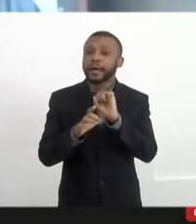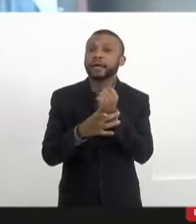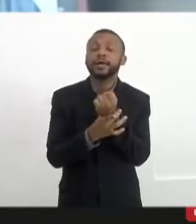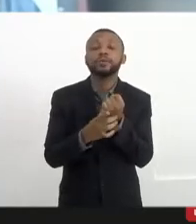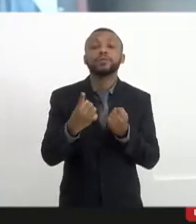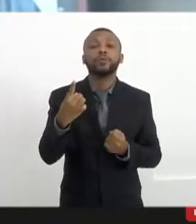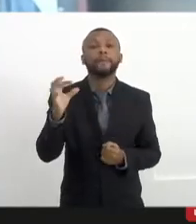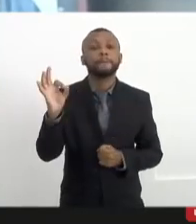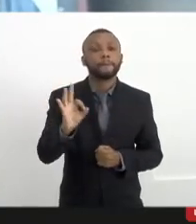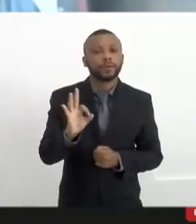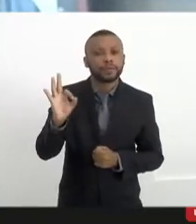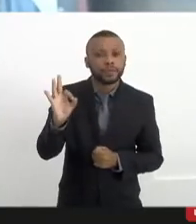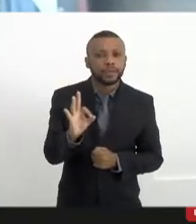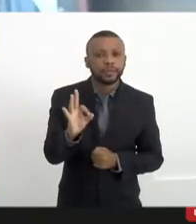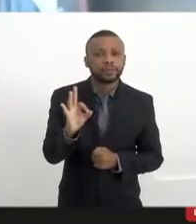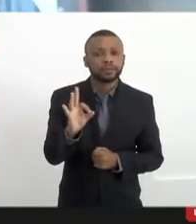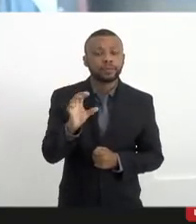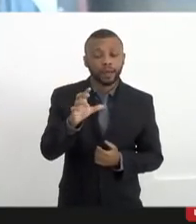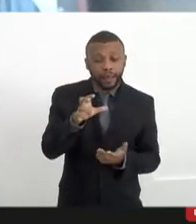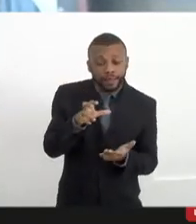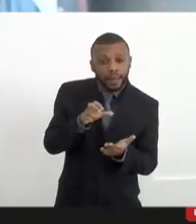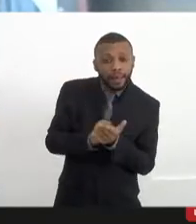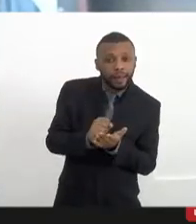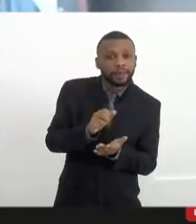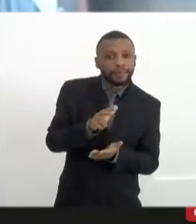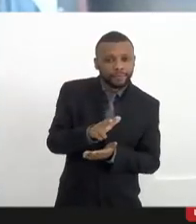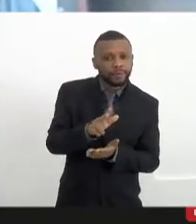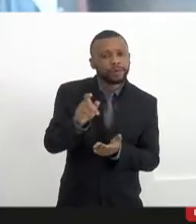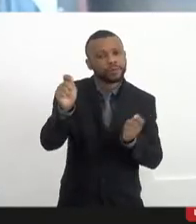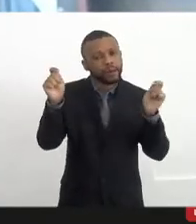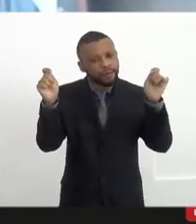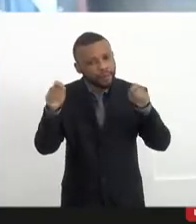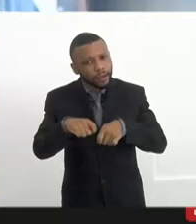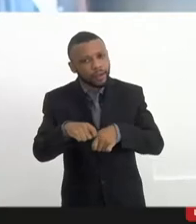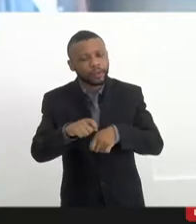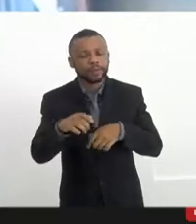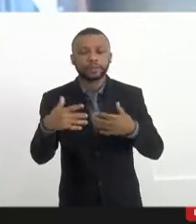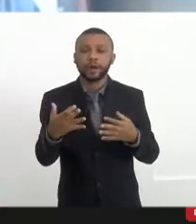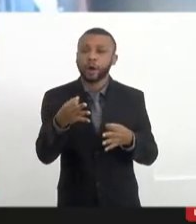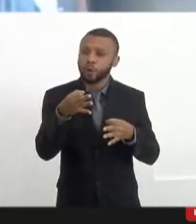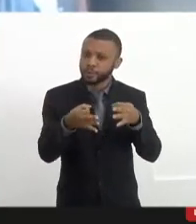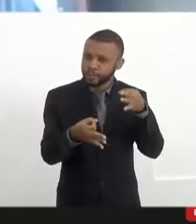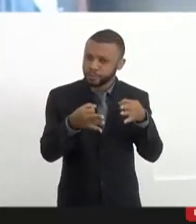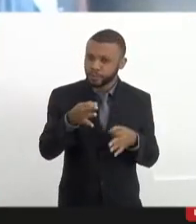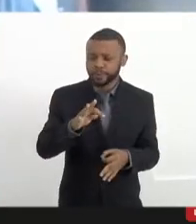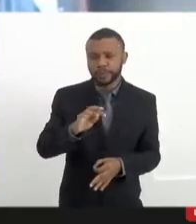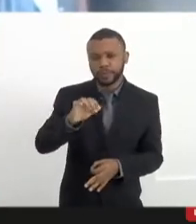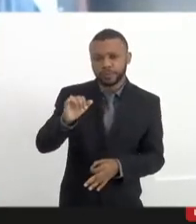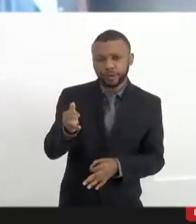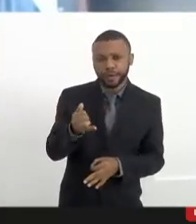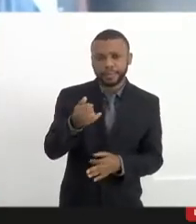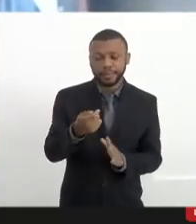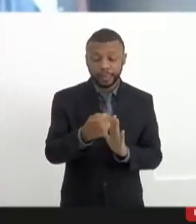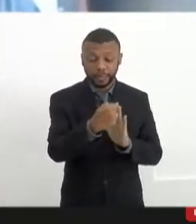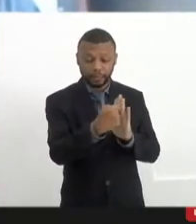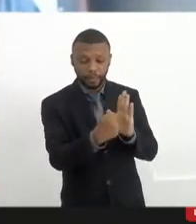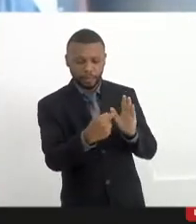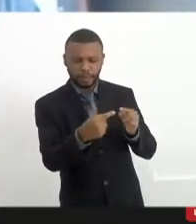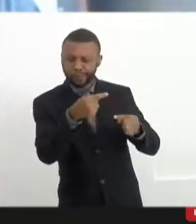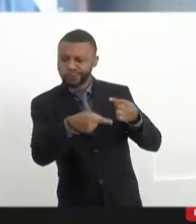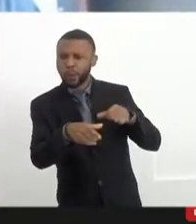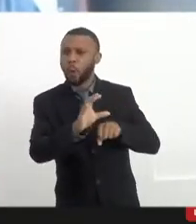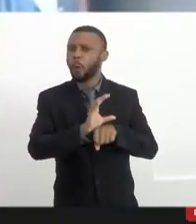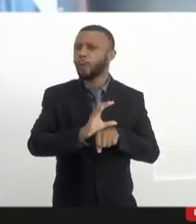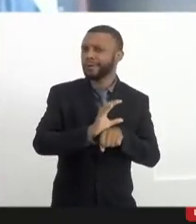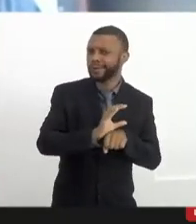referiu, ela está em vigor. e o Tribunal de Justiça não disse que ela era inconstitucional. E eu